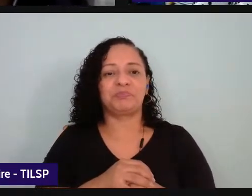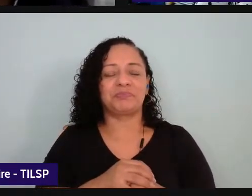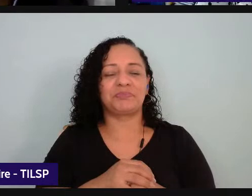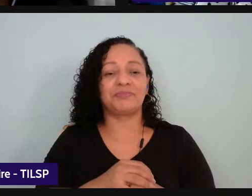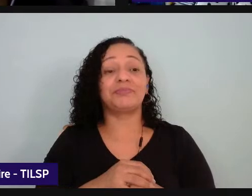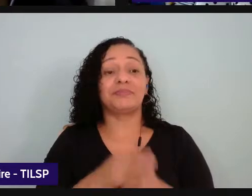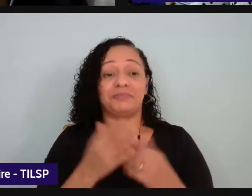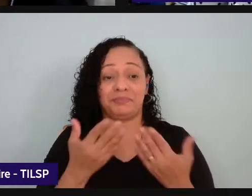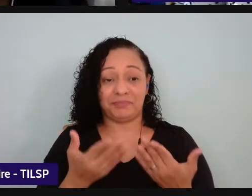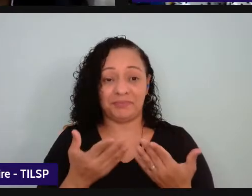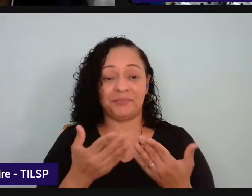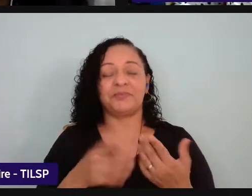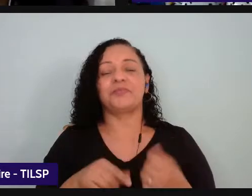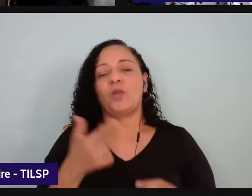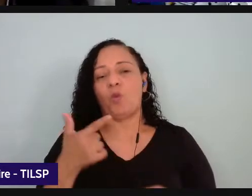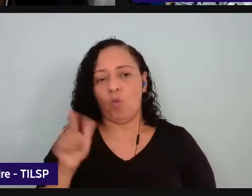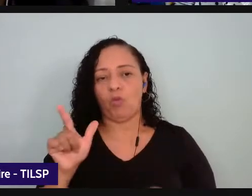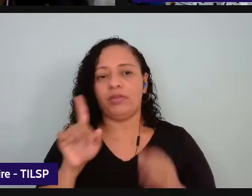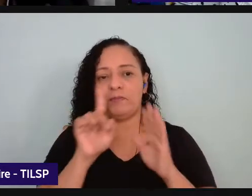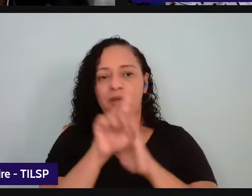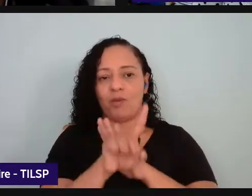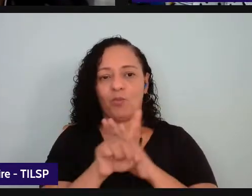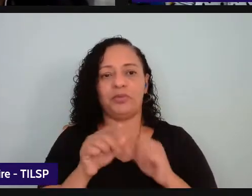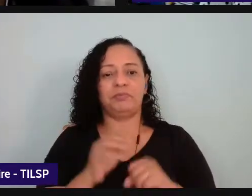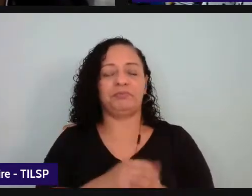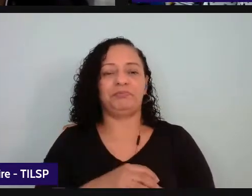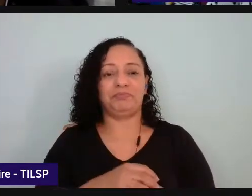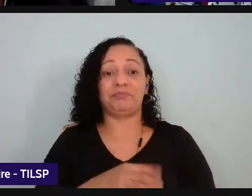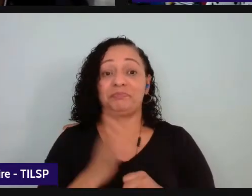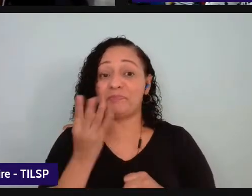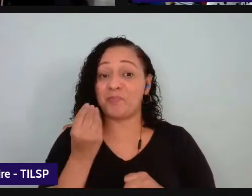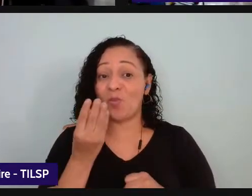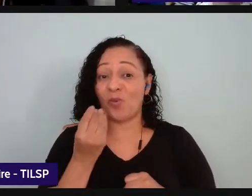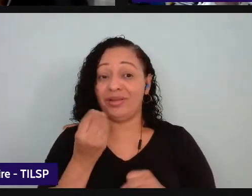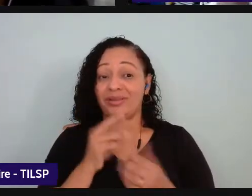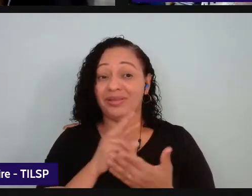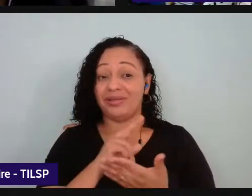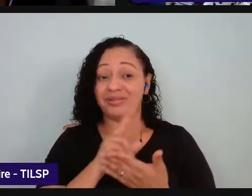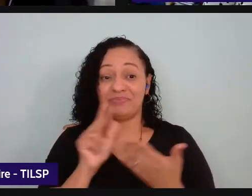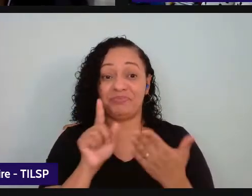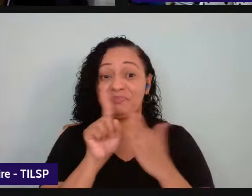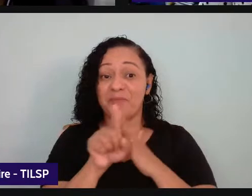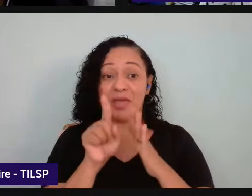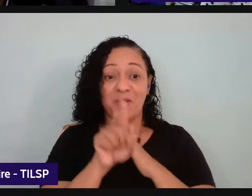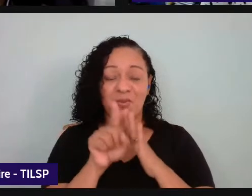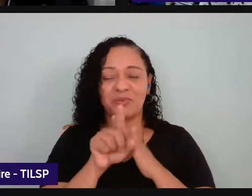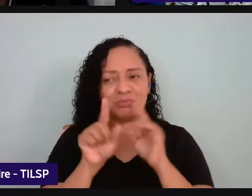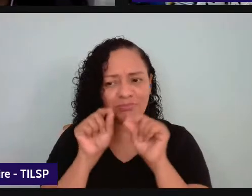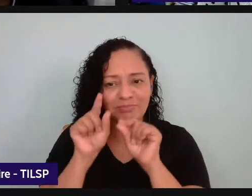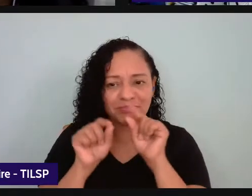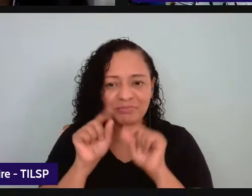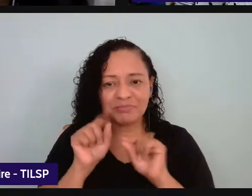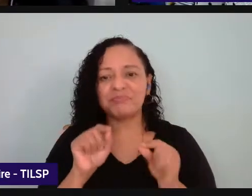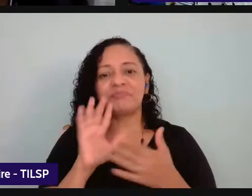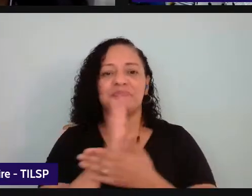a próxima pergunta são muitas tá eu estou fazendo aqui uma seleção